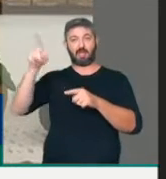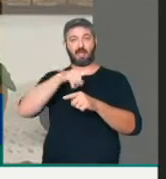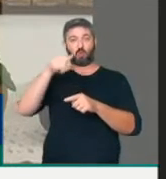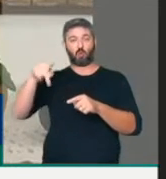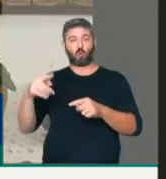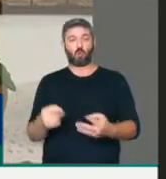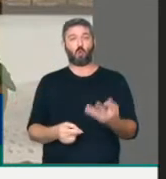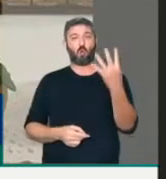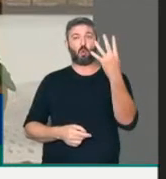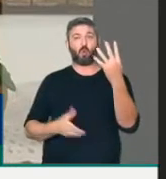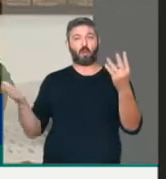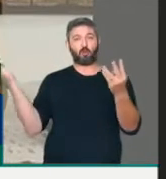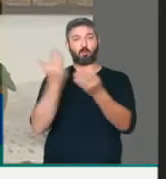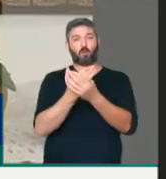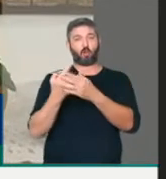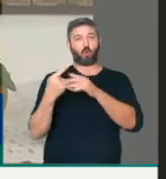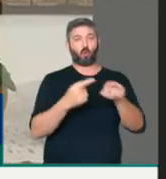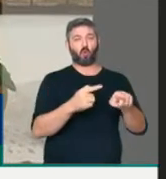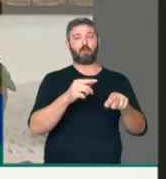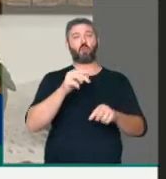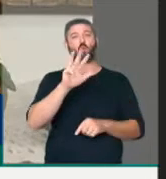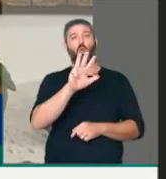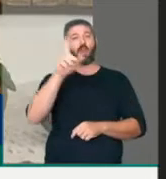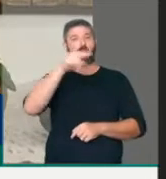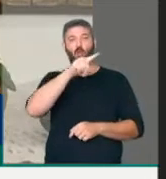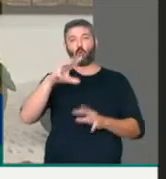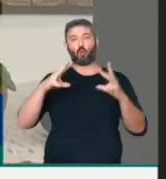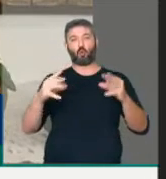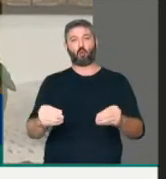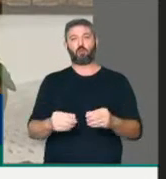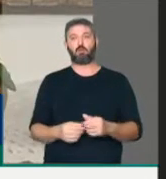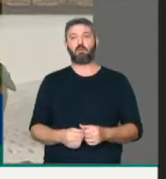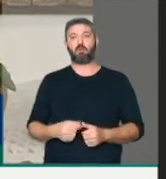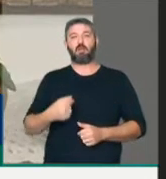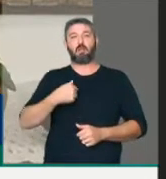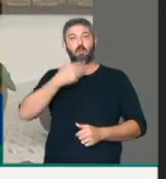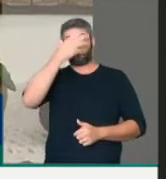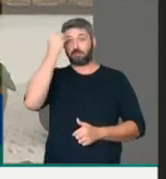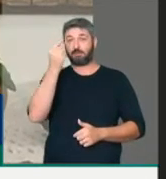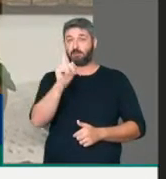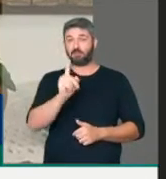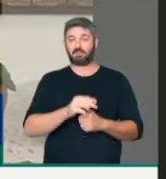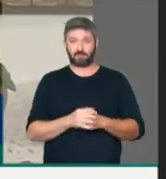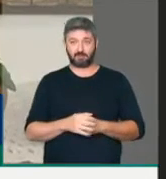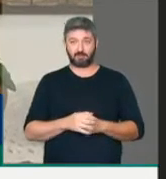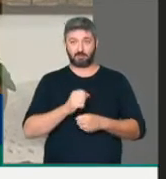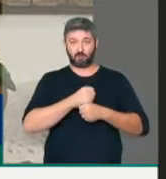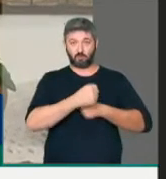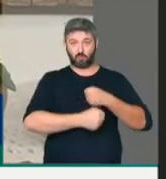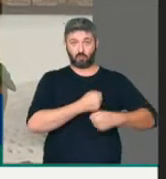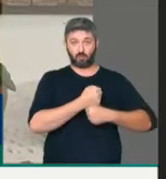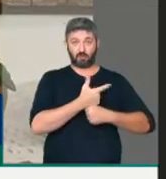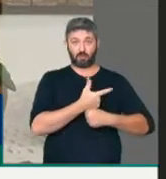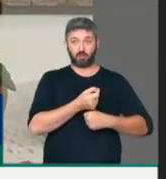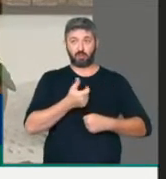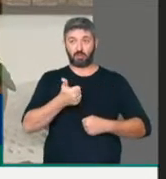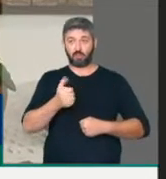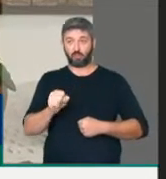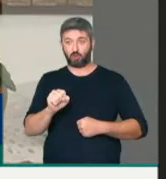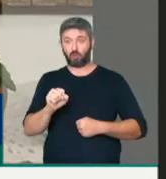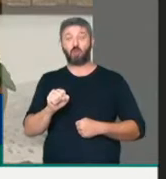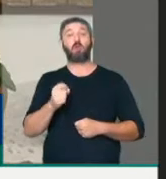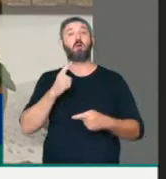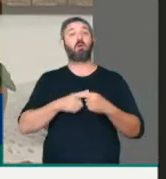condenações do ex-presidente Lula. Eu não consigo me esquecer em 2018, quando o